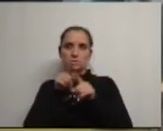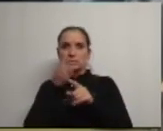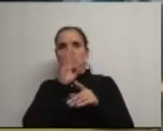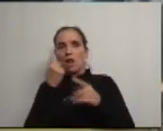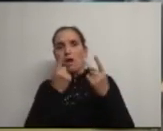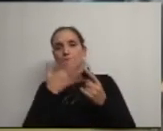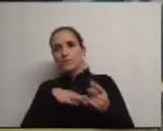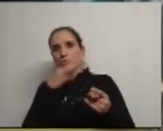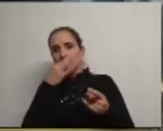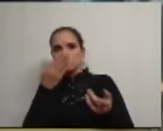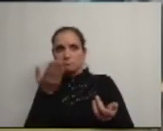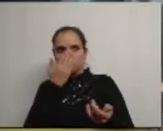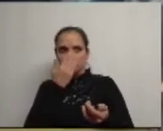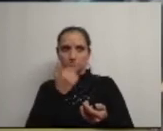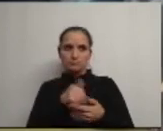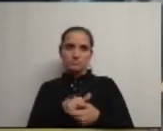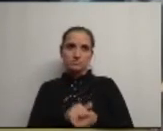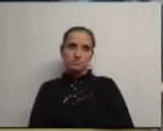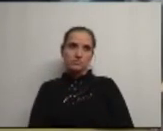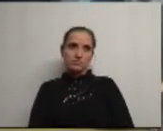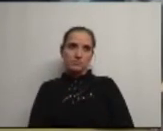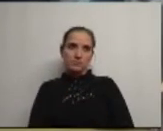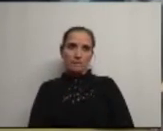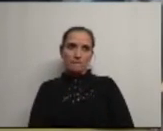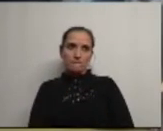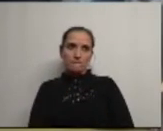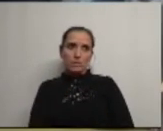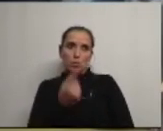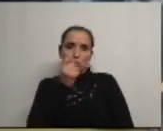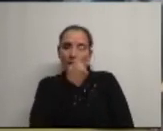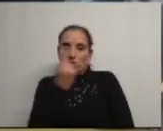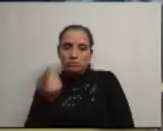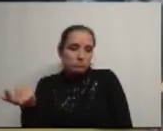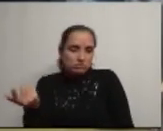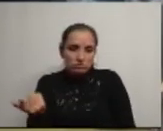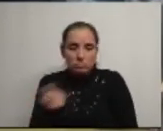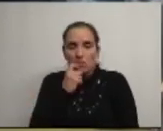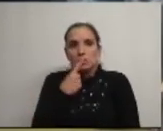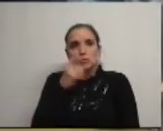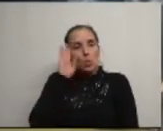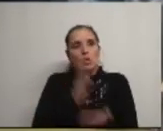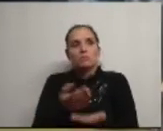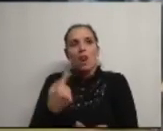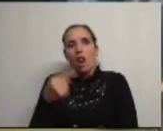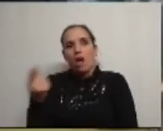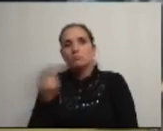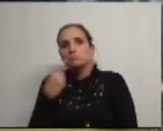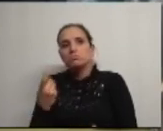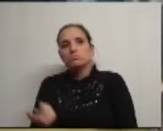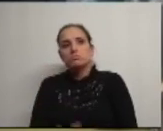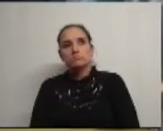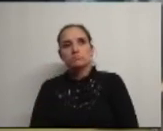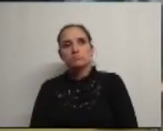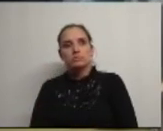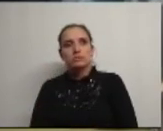usar tempo poderíamos dividir aqui um minuto para cada um ou enfim colocar alguma última questão ao Sr. Presidente